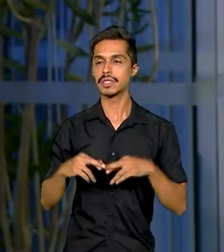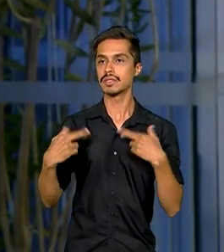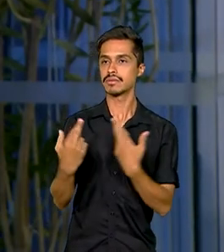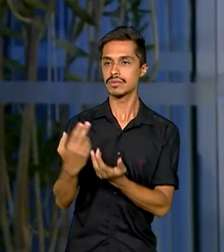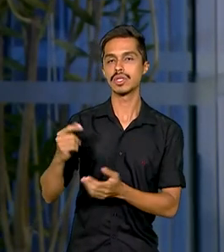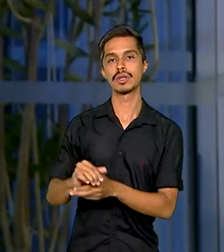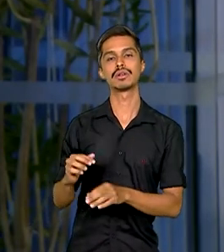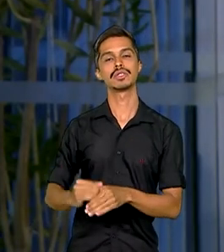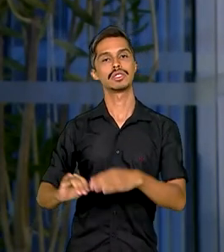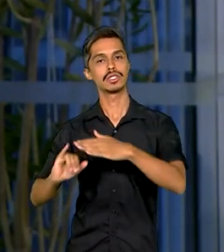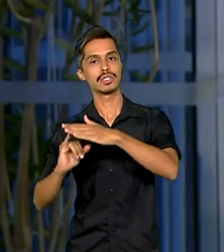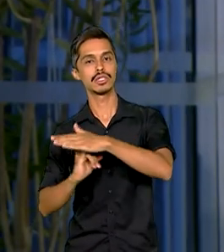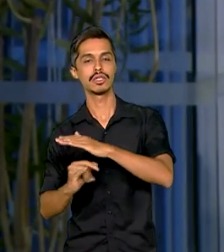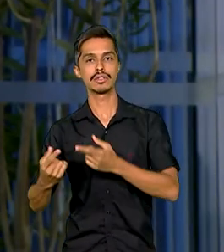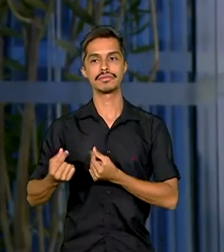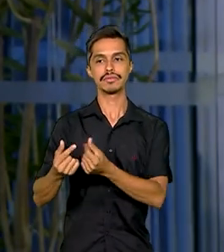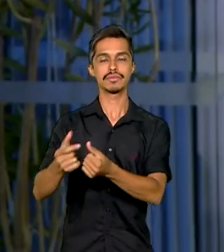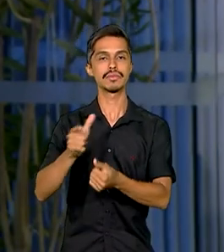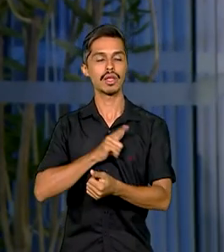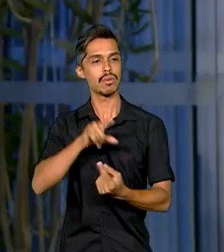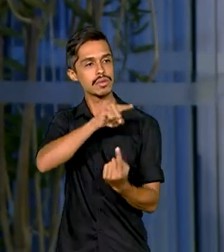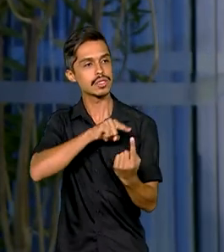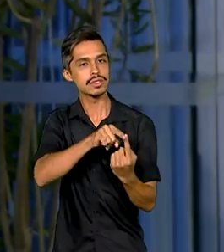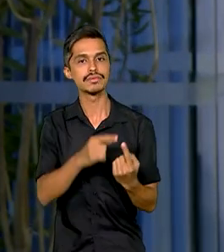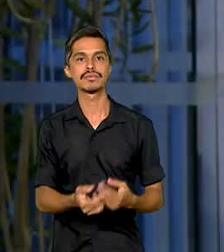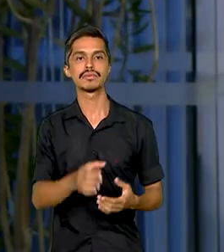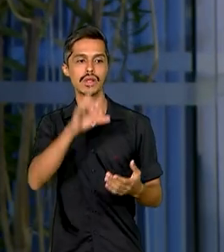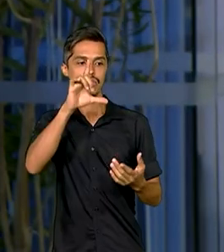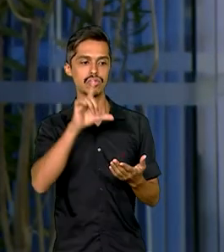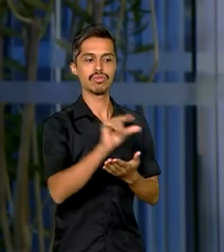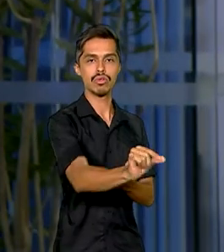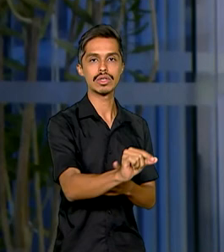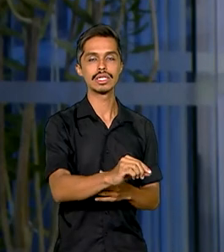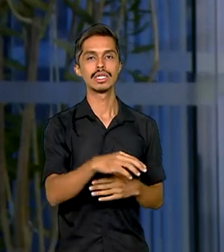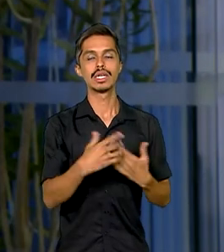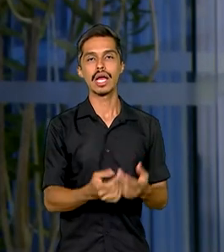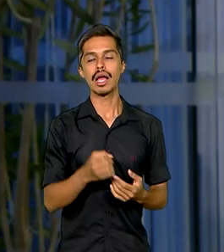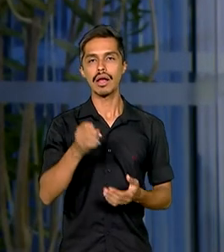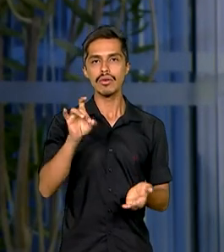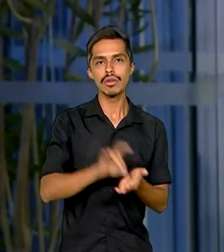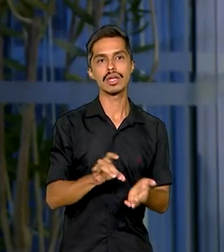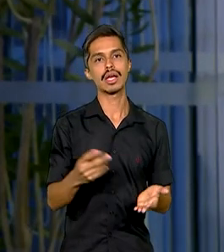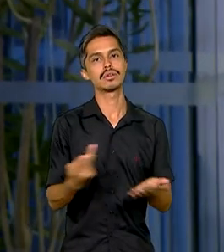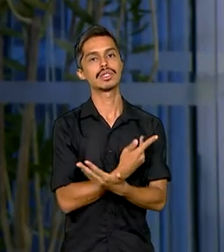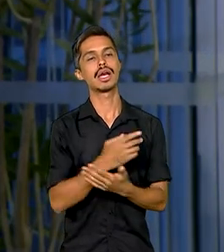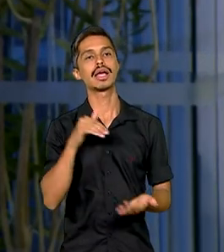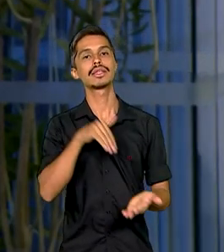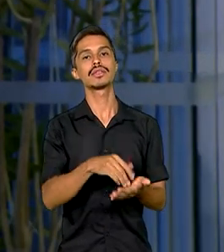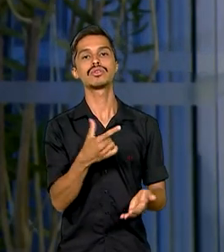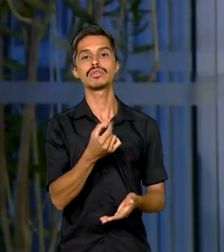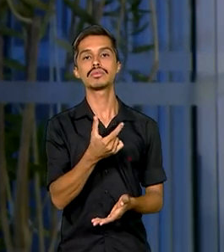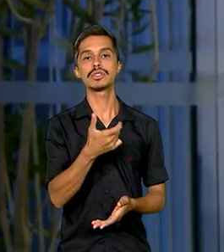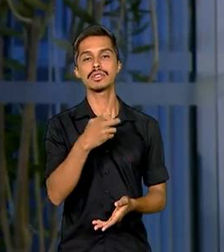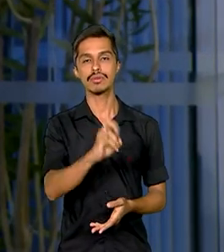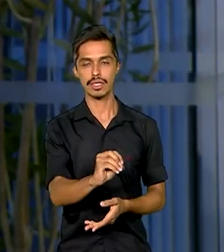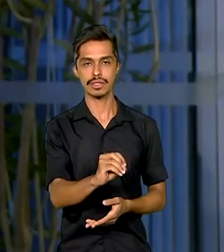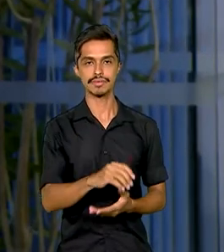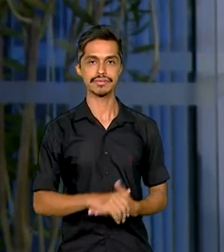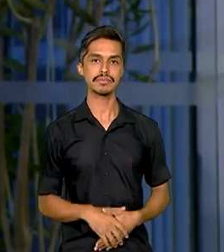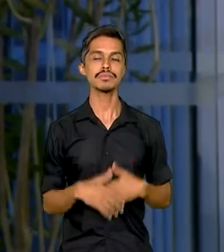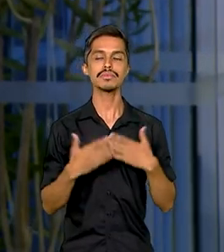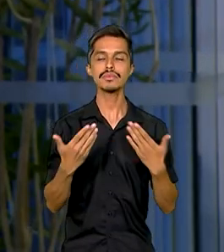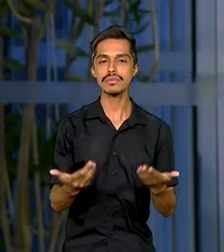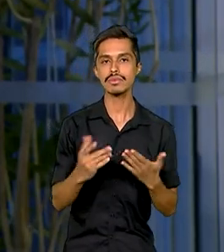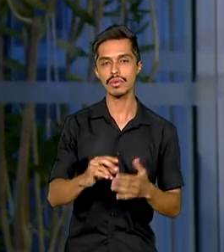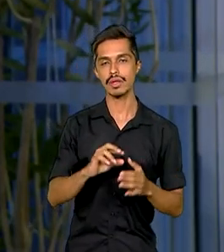que têm o compromisso de zerar a emissão líquida de gases de efeito estufa até 2050. E essa parceria, como você disse,